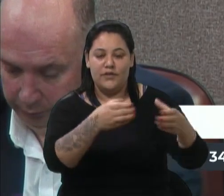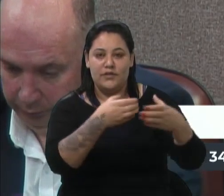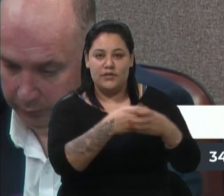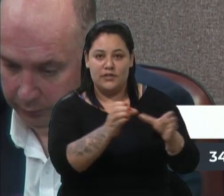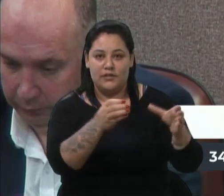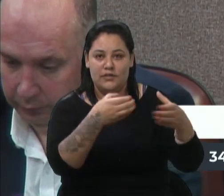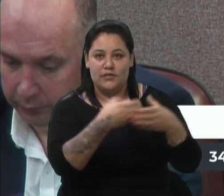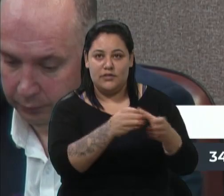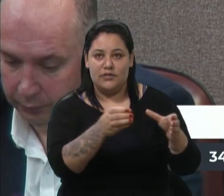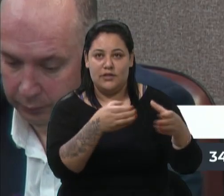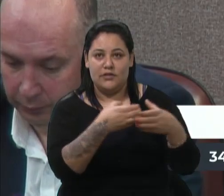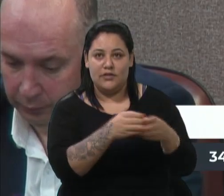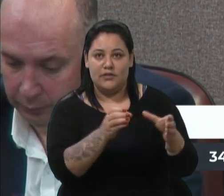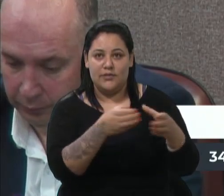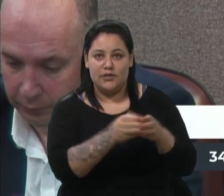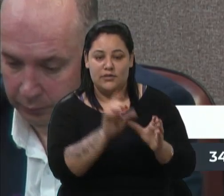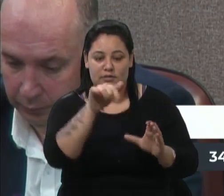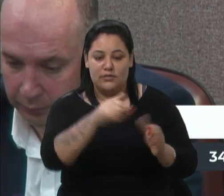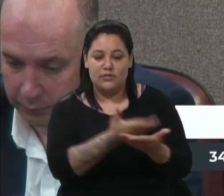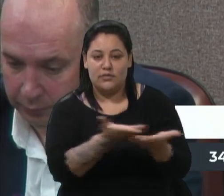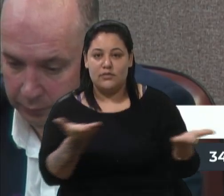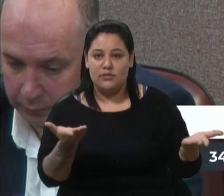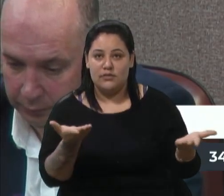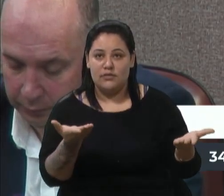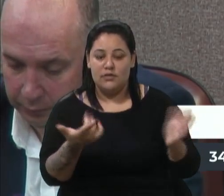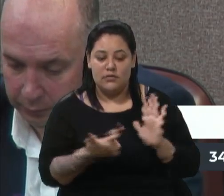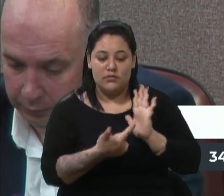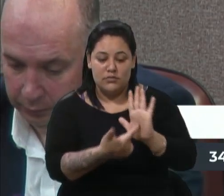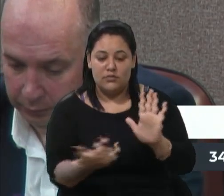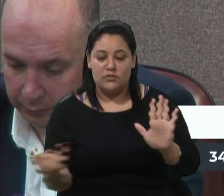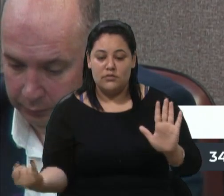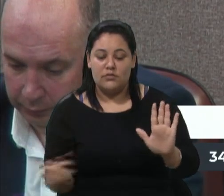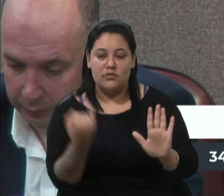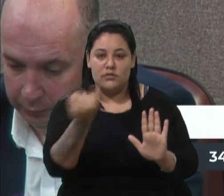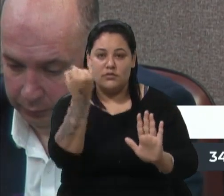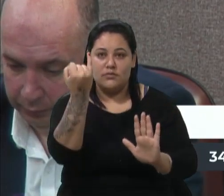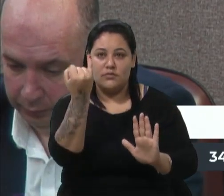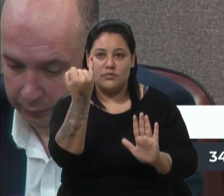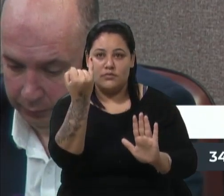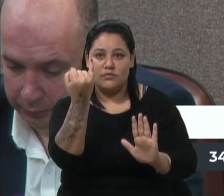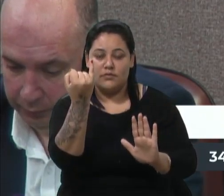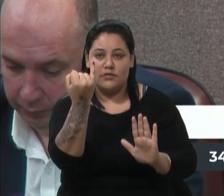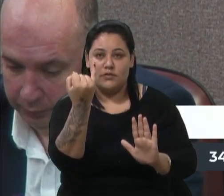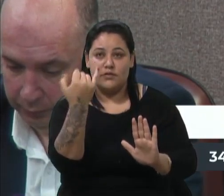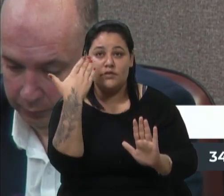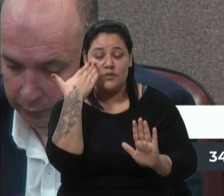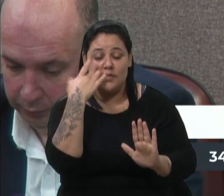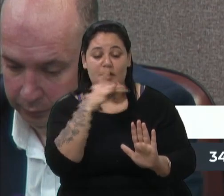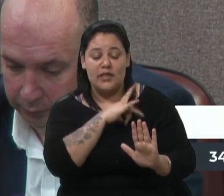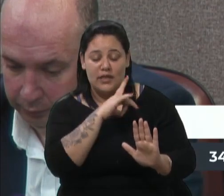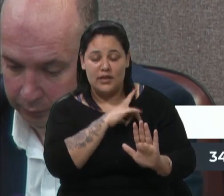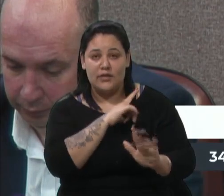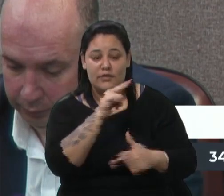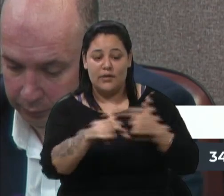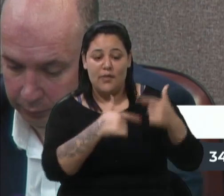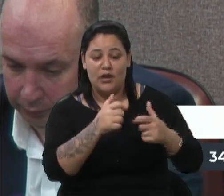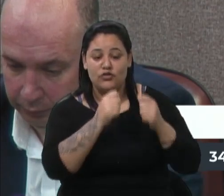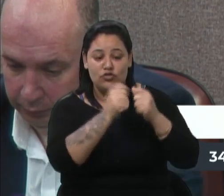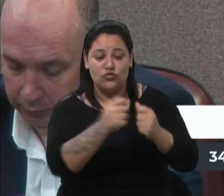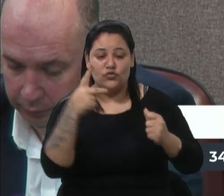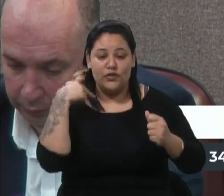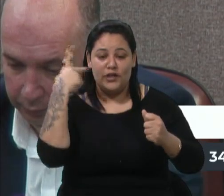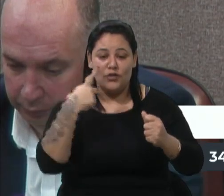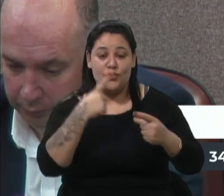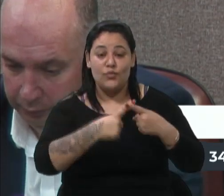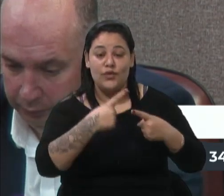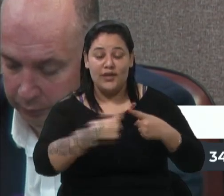nos gabinetes. Mostrar a importância do assessoramento, ressaltando que é uma tarefa de grande interesse